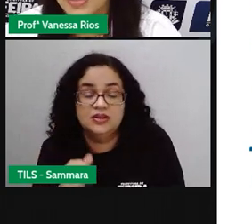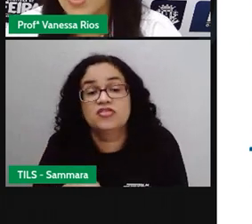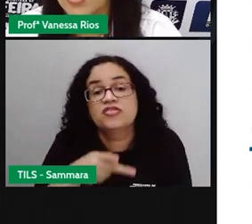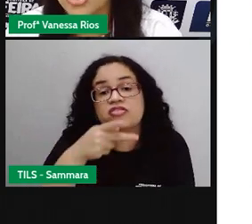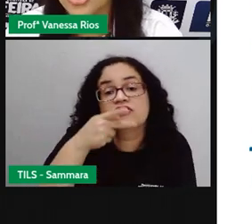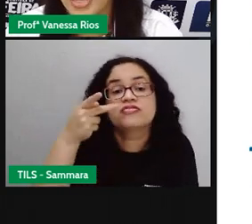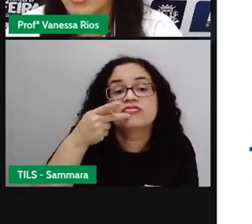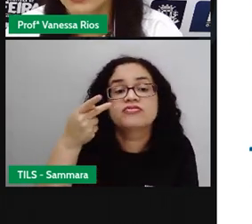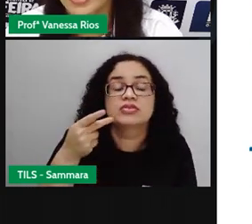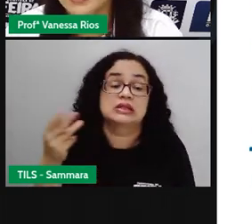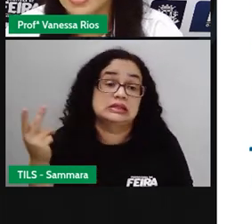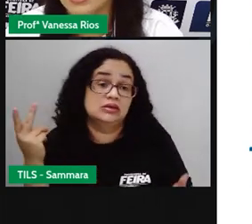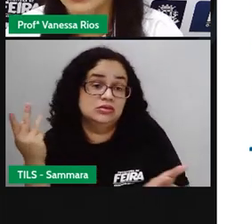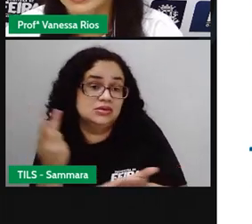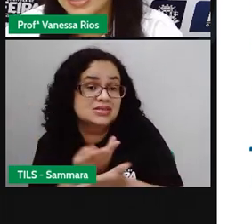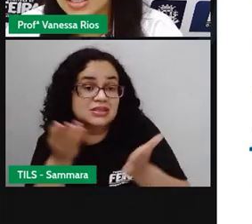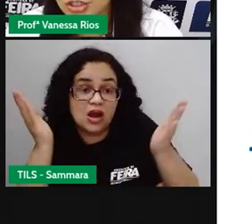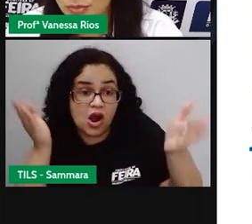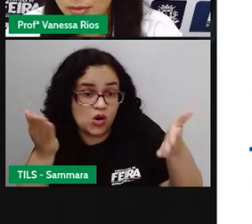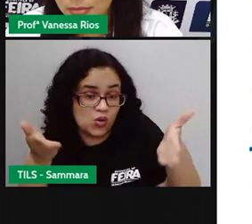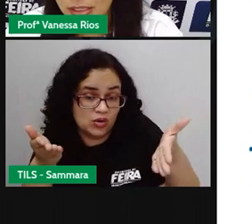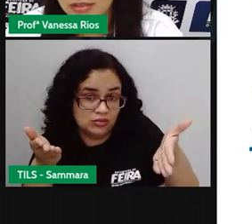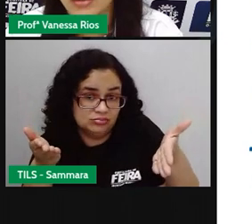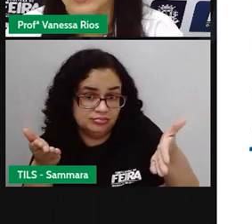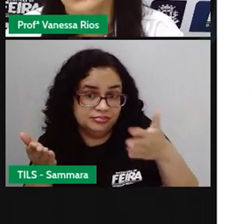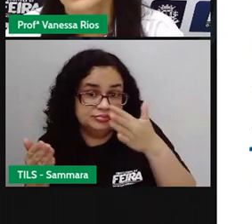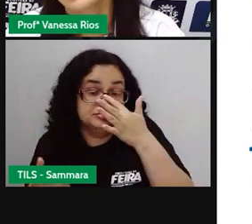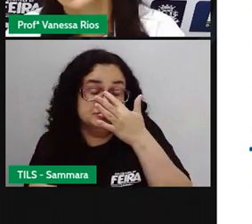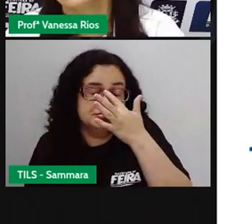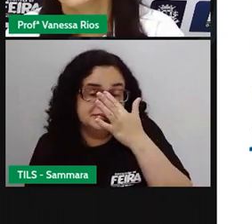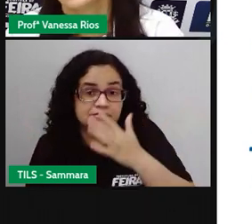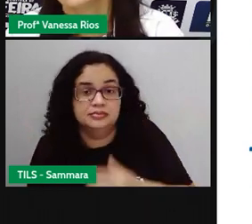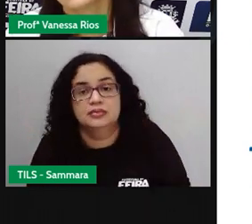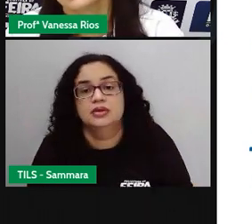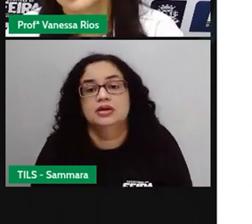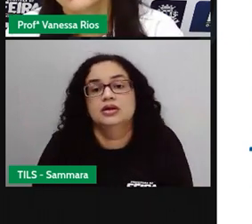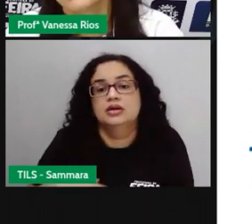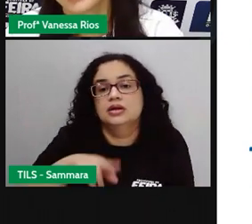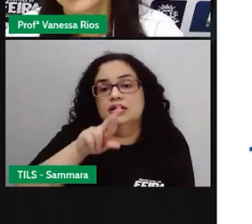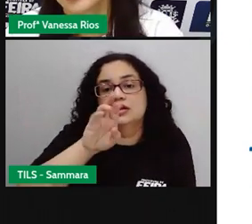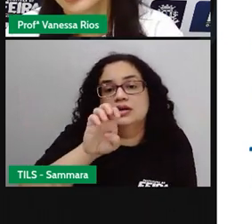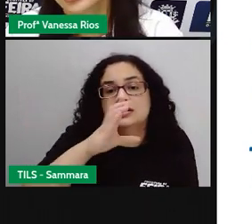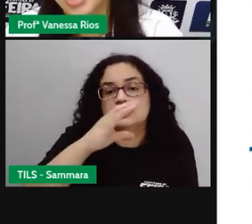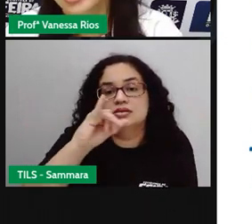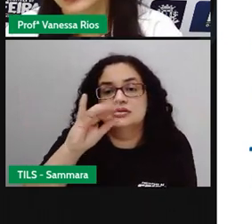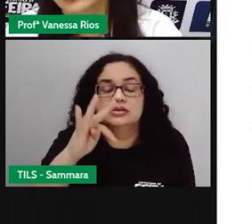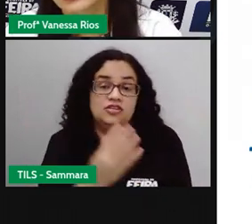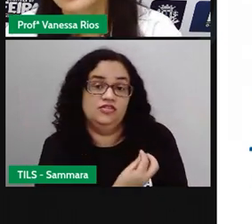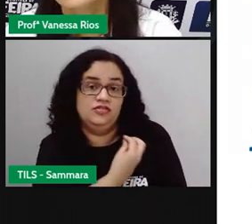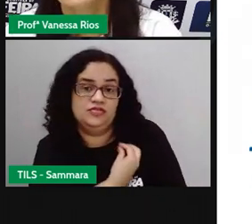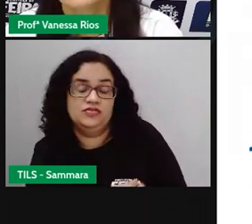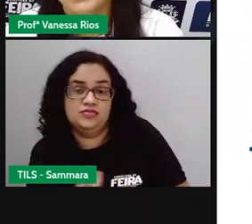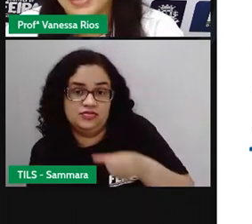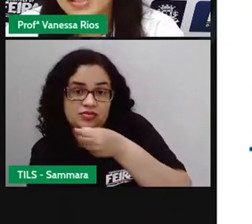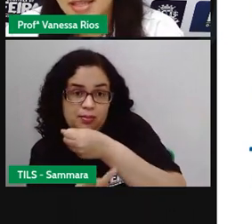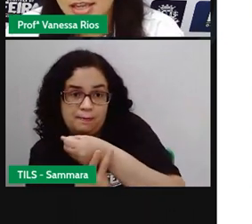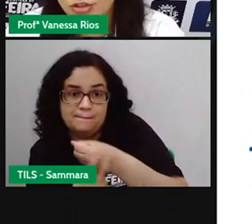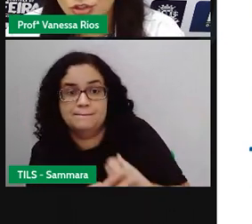está falando em algo que está acontecendo neste momento então recita é um verbo que está no